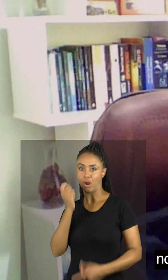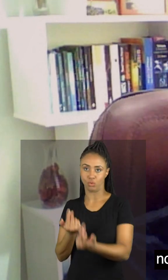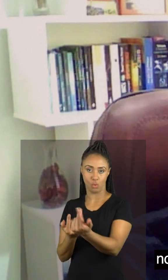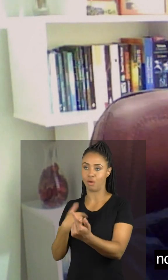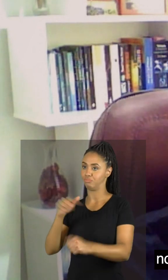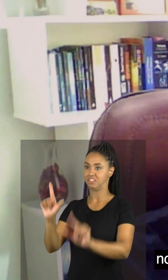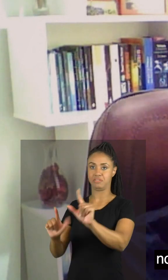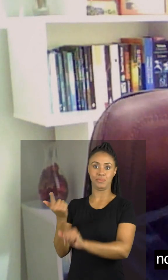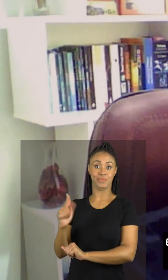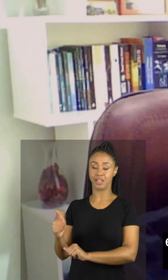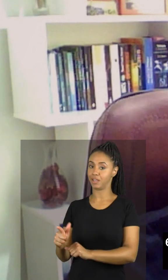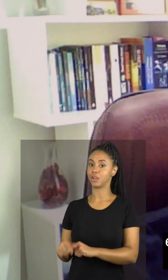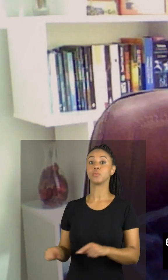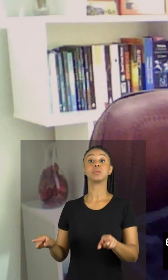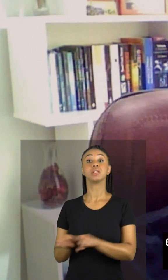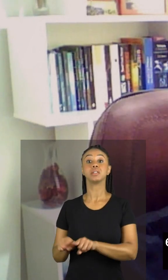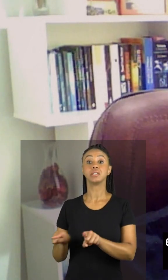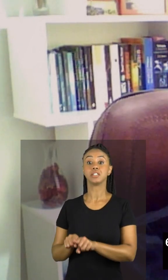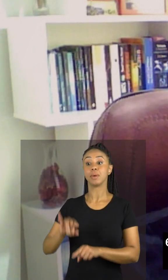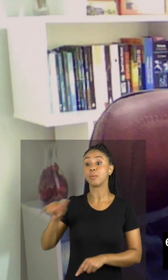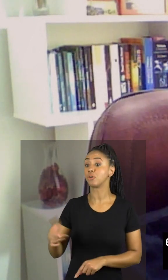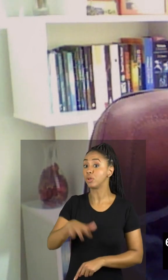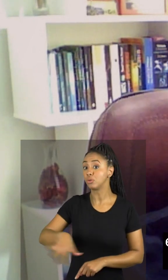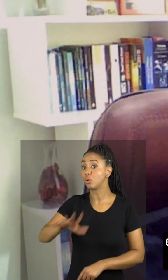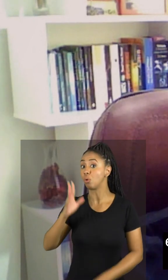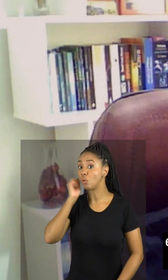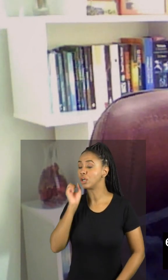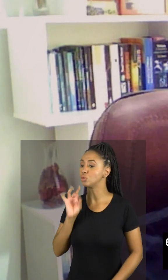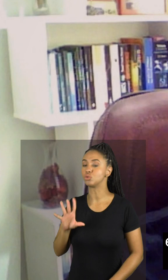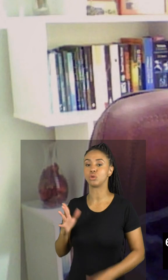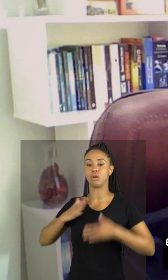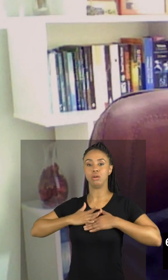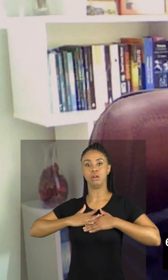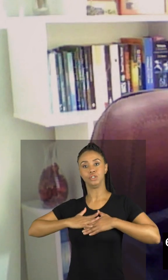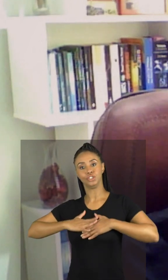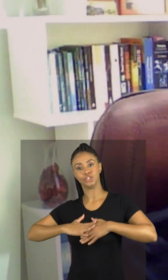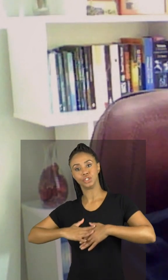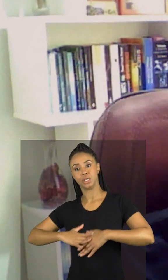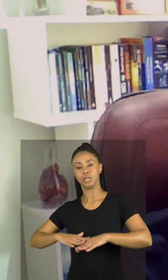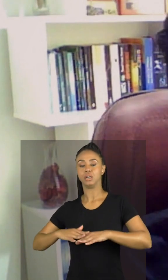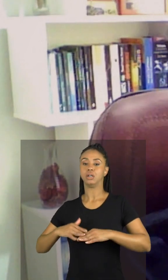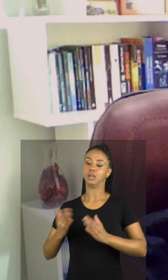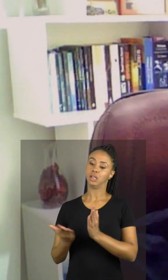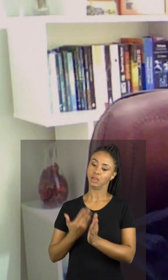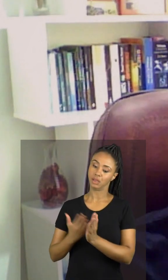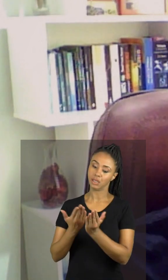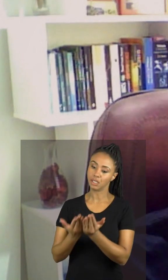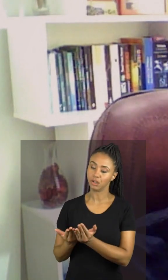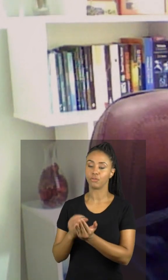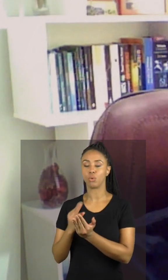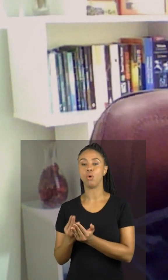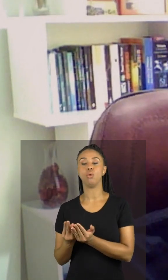assim como você, e utilizo esse ambiente apenas para atividades relaxantes, como ler um livro, como